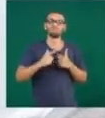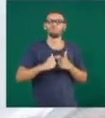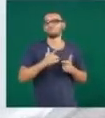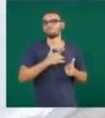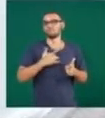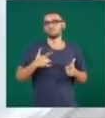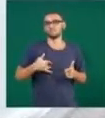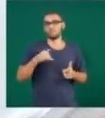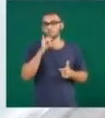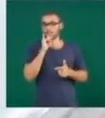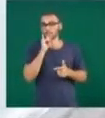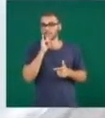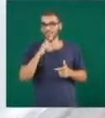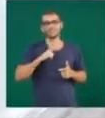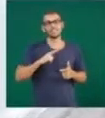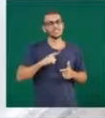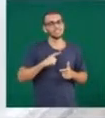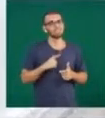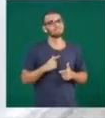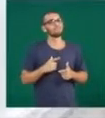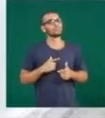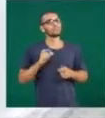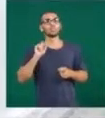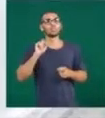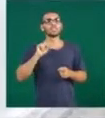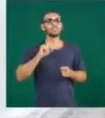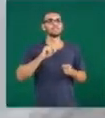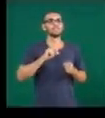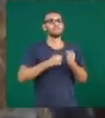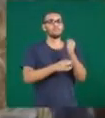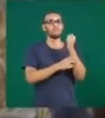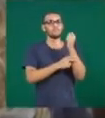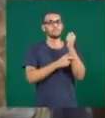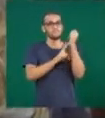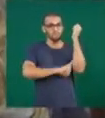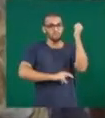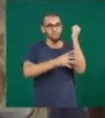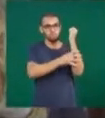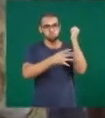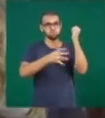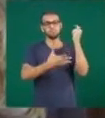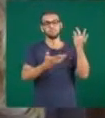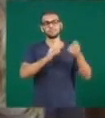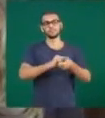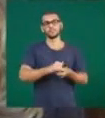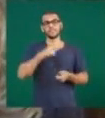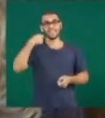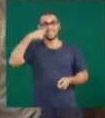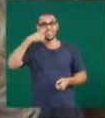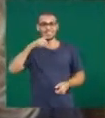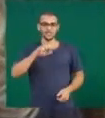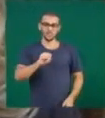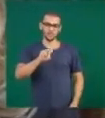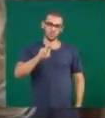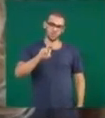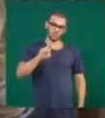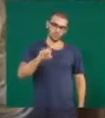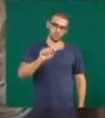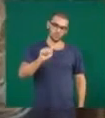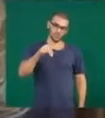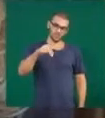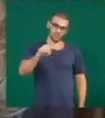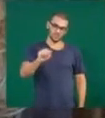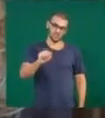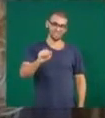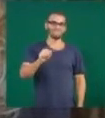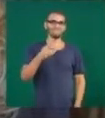Entre eles, um que tem sido bem frequente, que é a trombose. Recentemente, a atriz Suzana Vieira foi diagnosticada com a doença